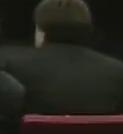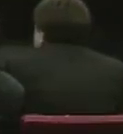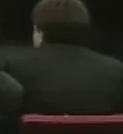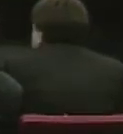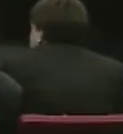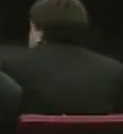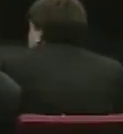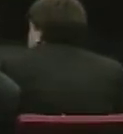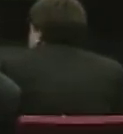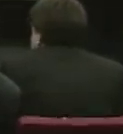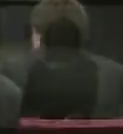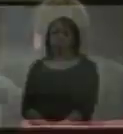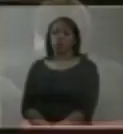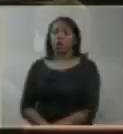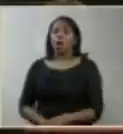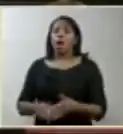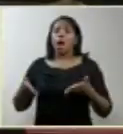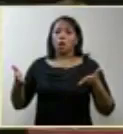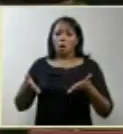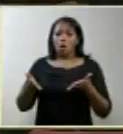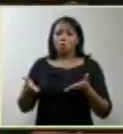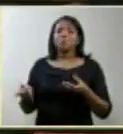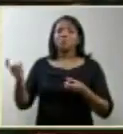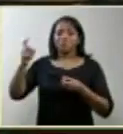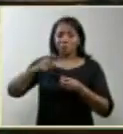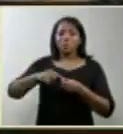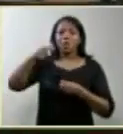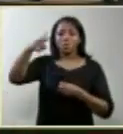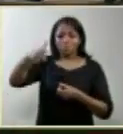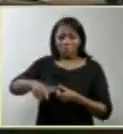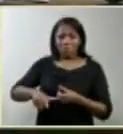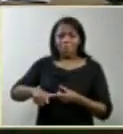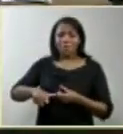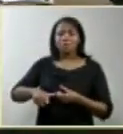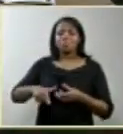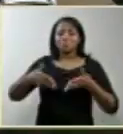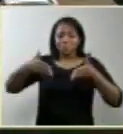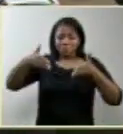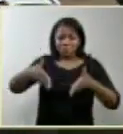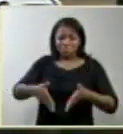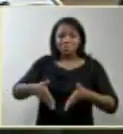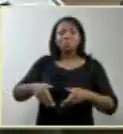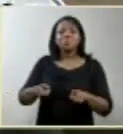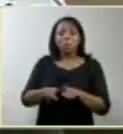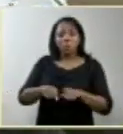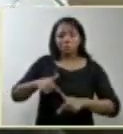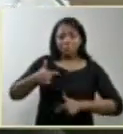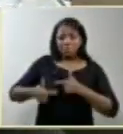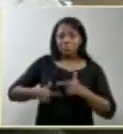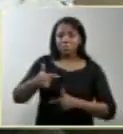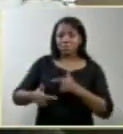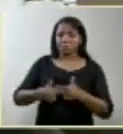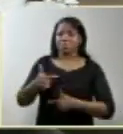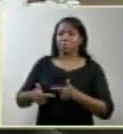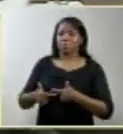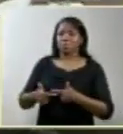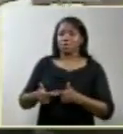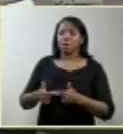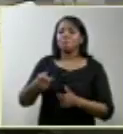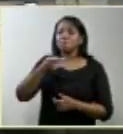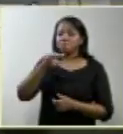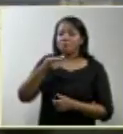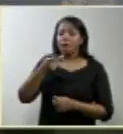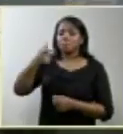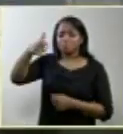Vamos dar sequência aos trabalhos e ressalto mais uma vez